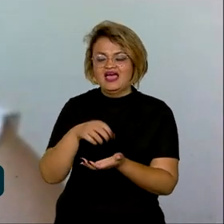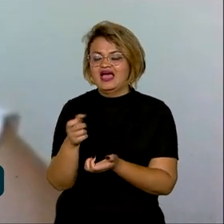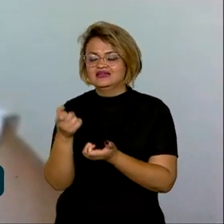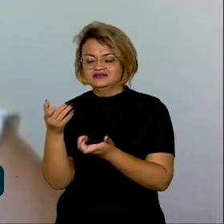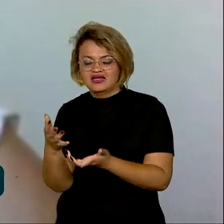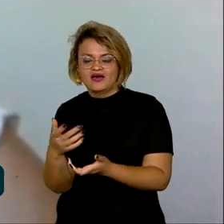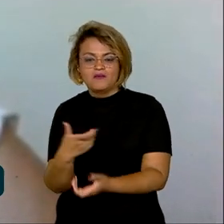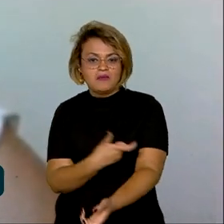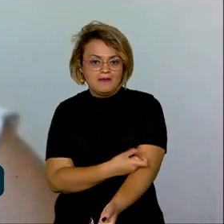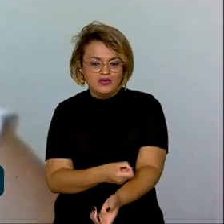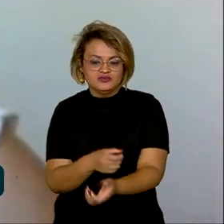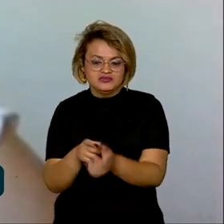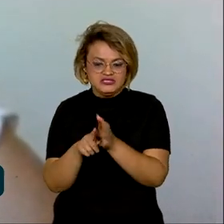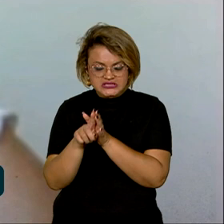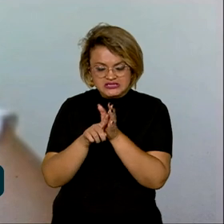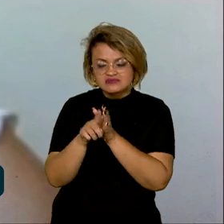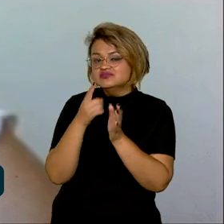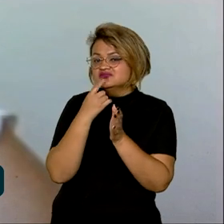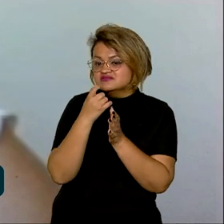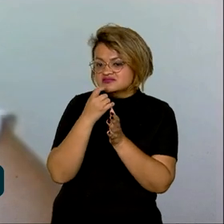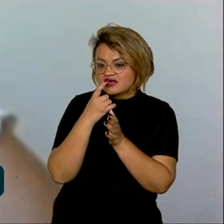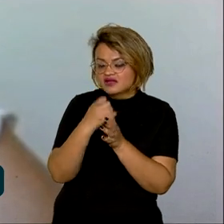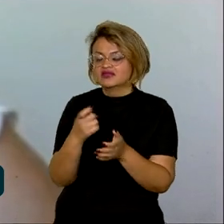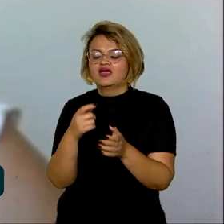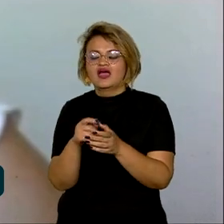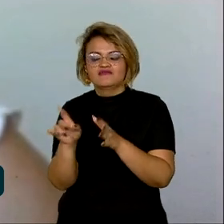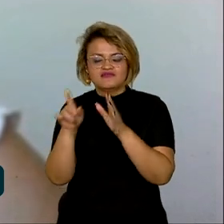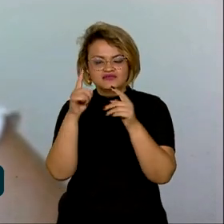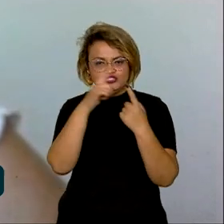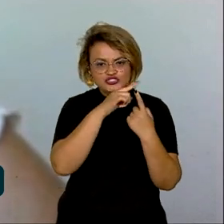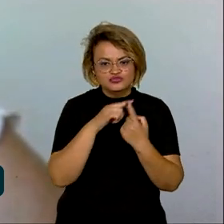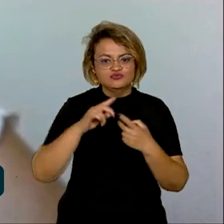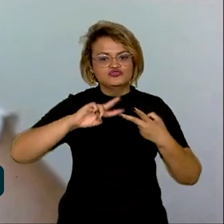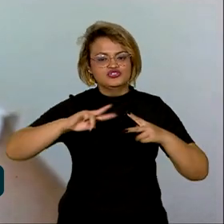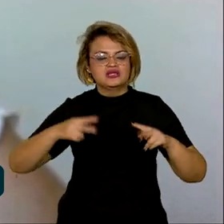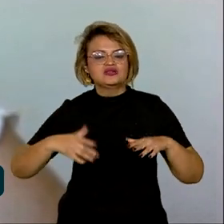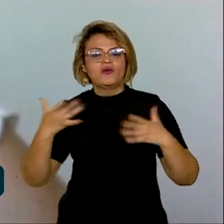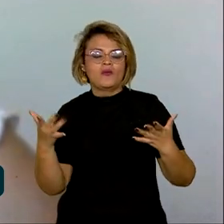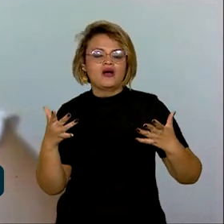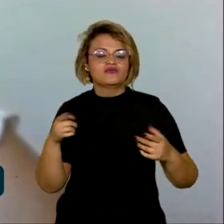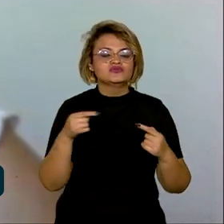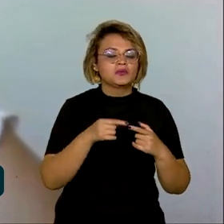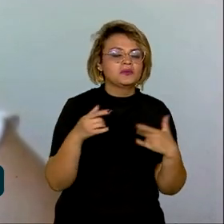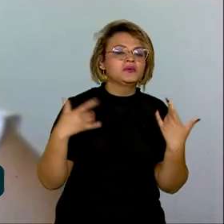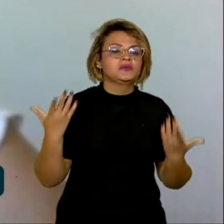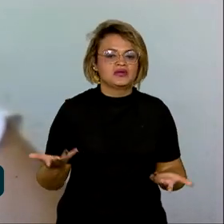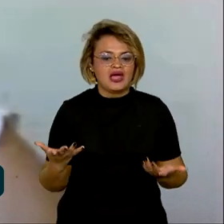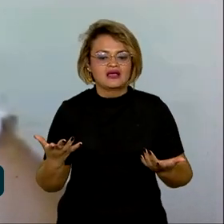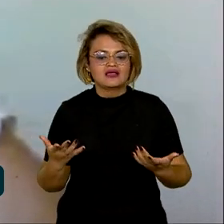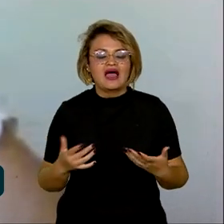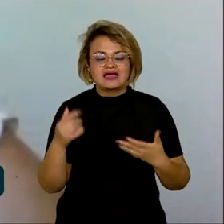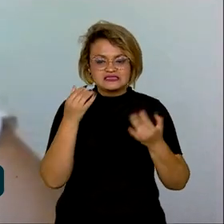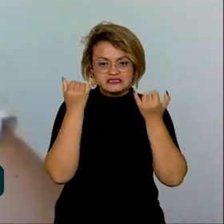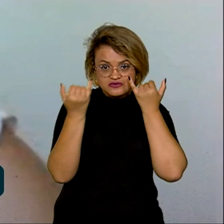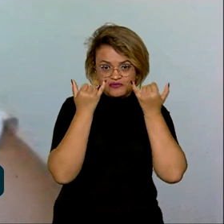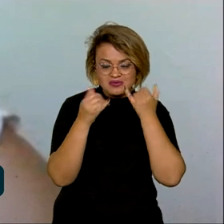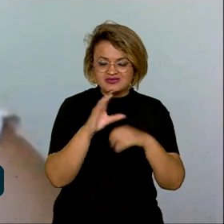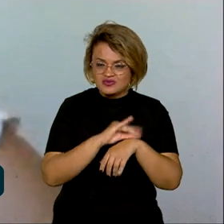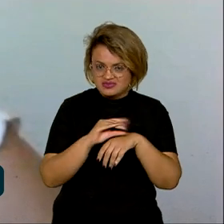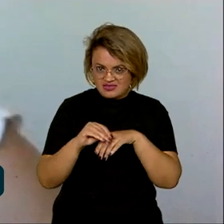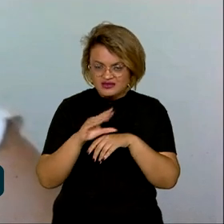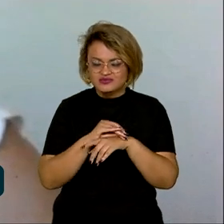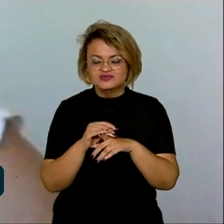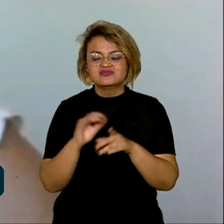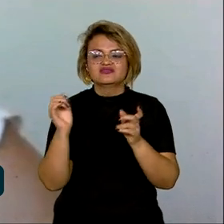uma amostra de sangue. Essa amostra de sangue vai fazer uma tipagem genética de compatibilidade inicial. E são esses dados que nós temos